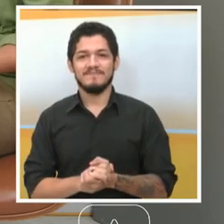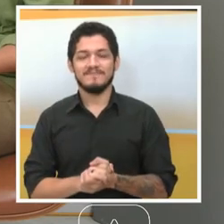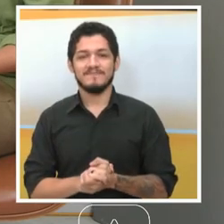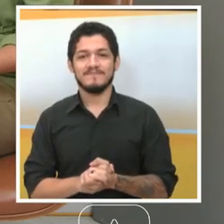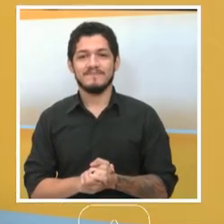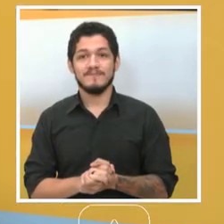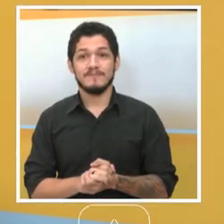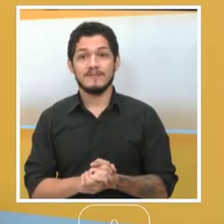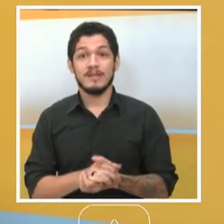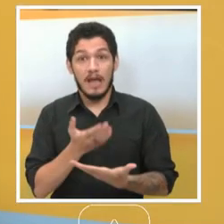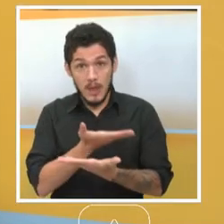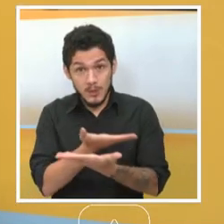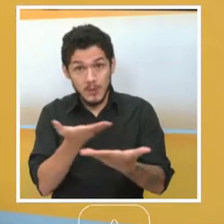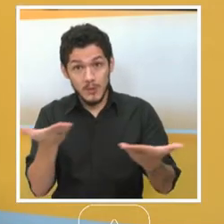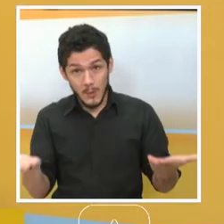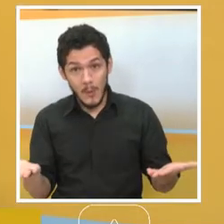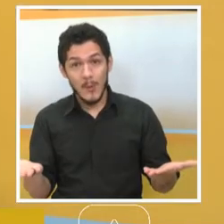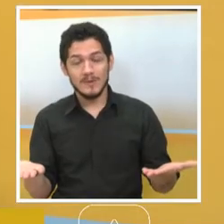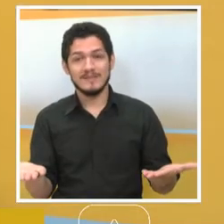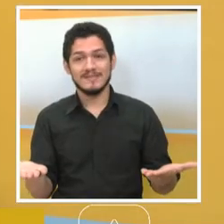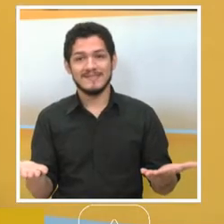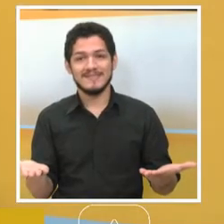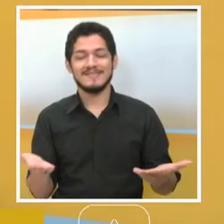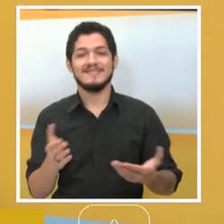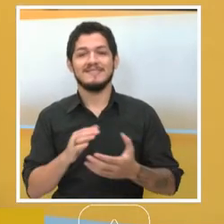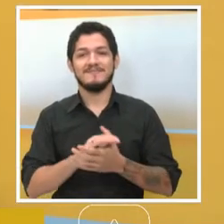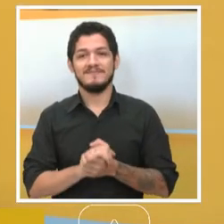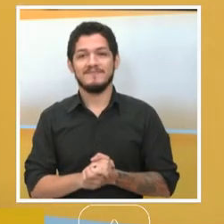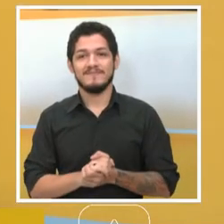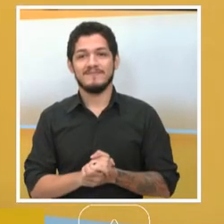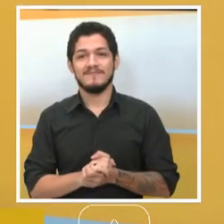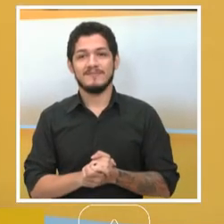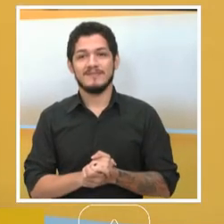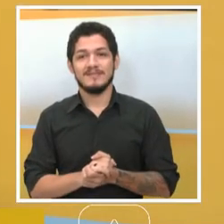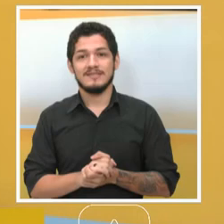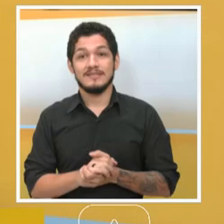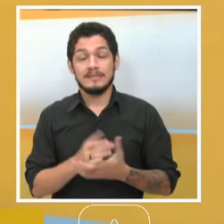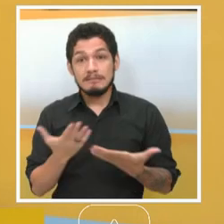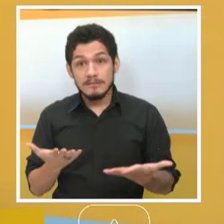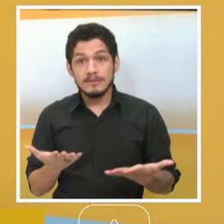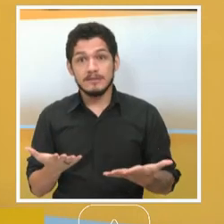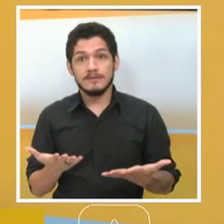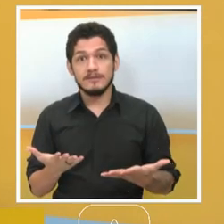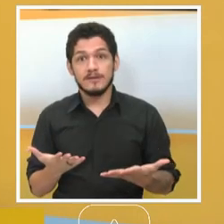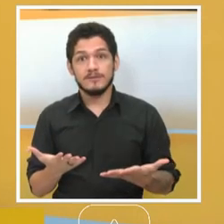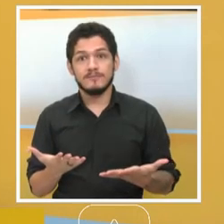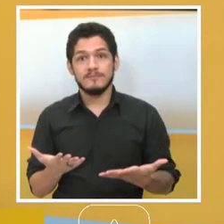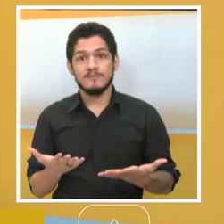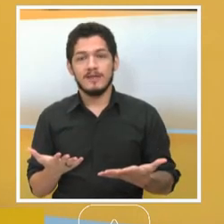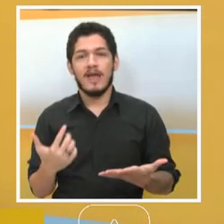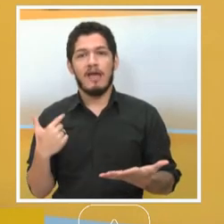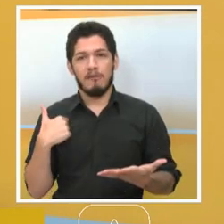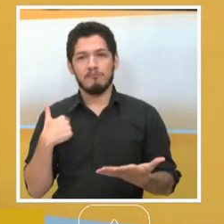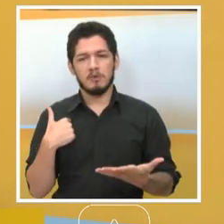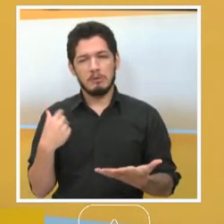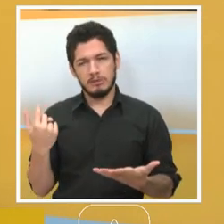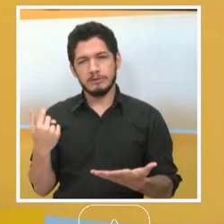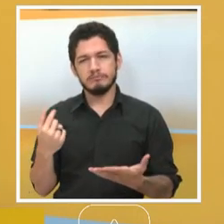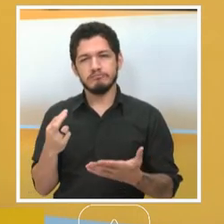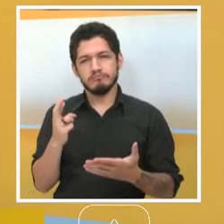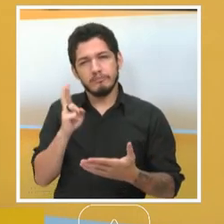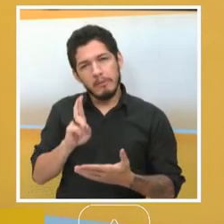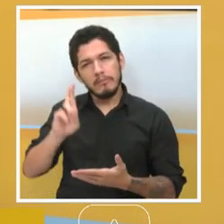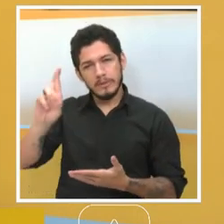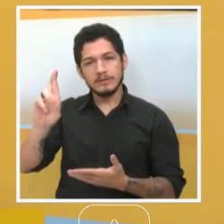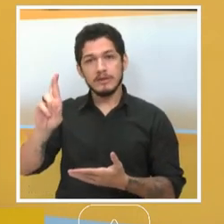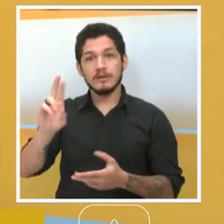a todos, a todas, a todes. Em nome da Administração Superior da Universidade Federal